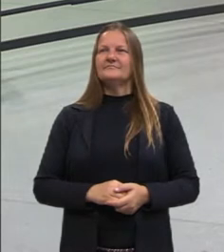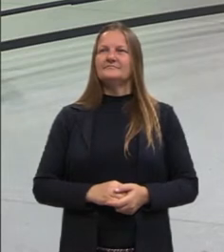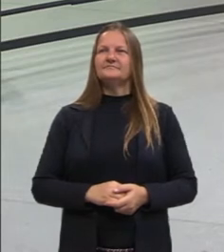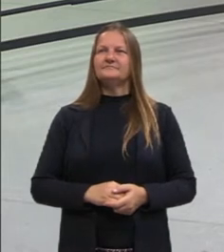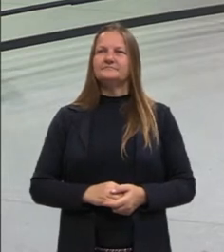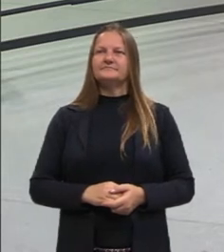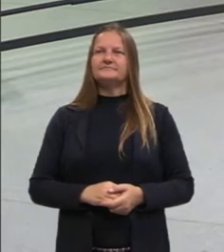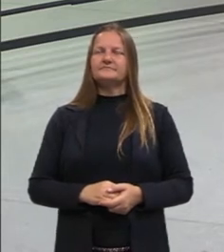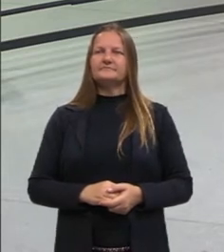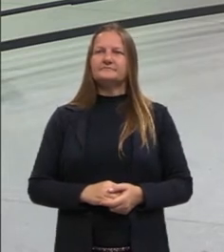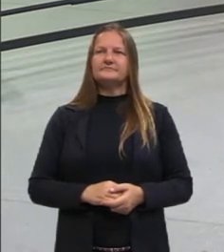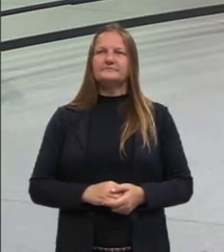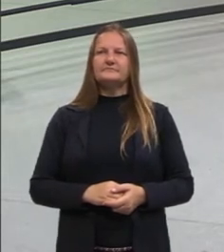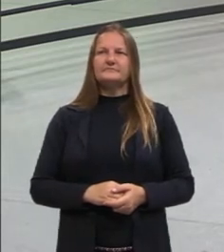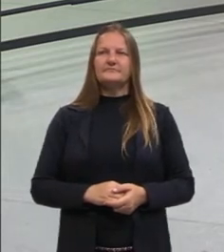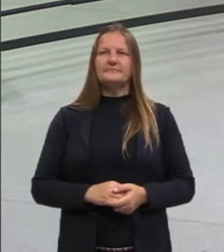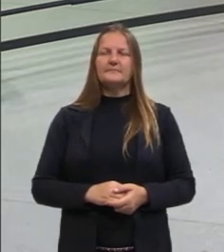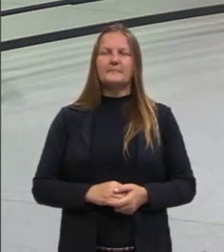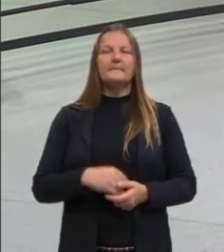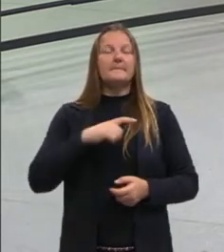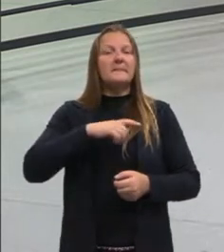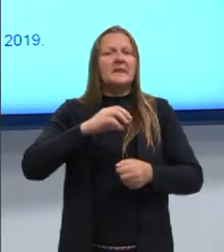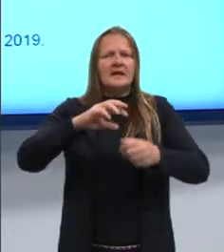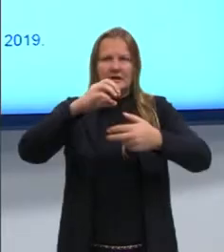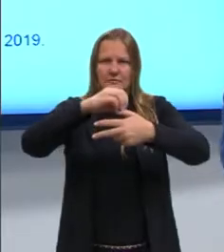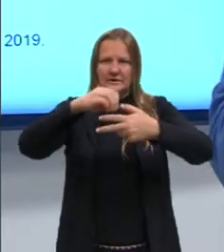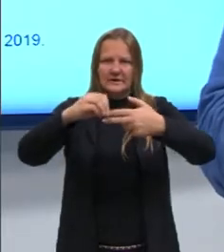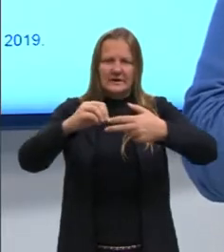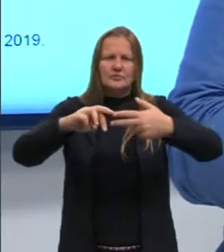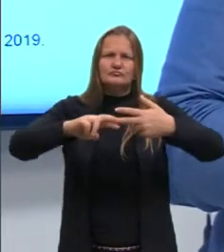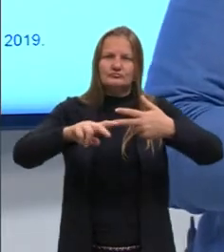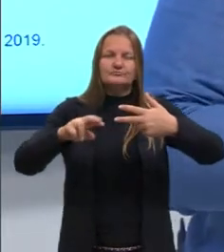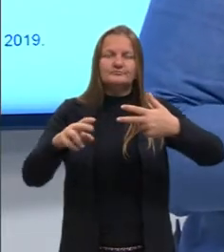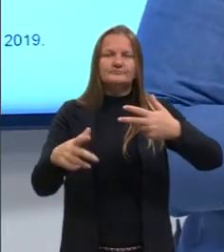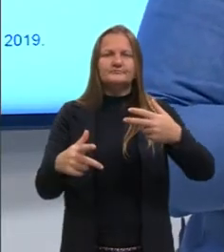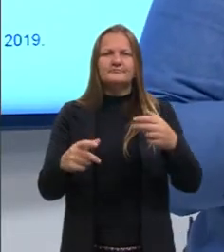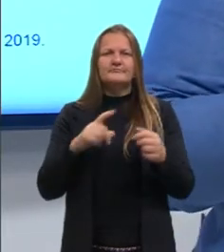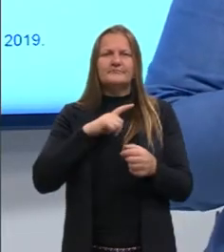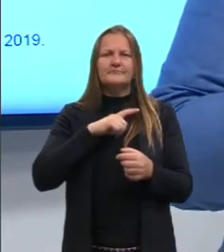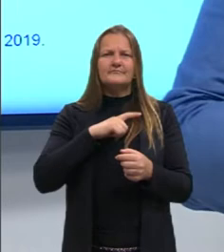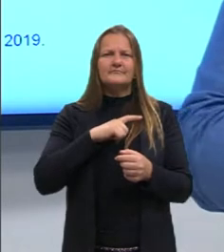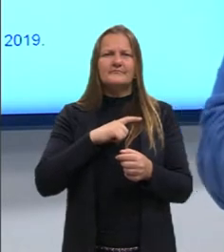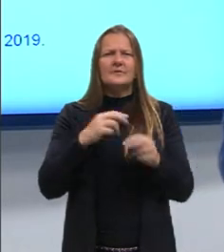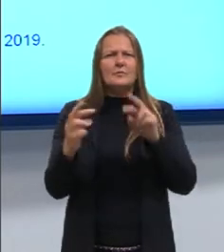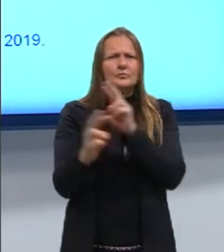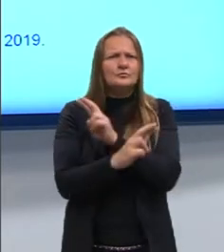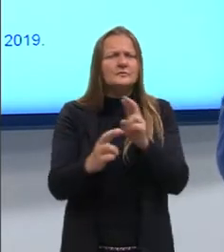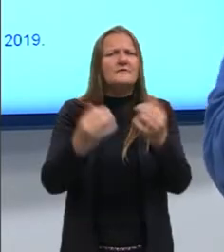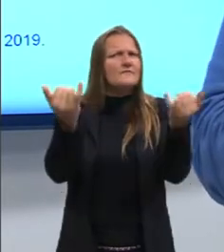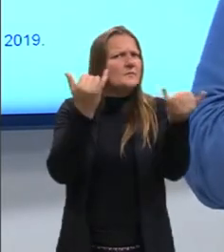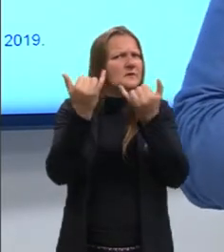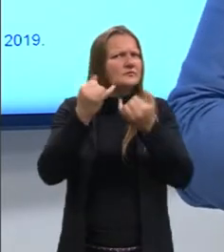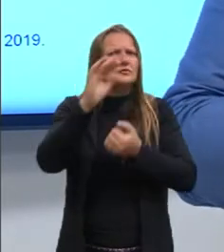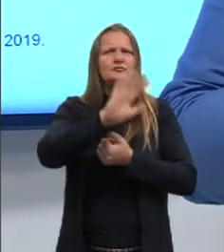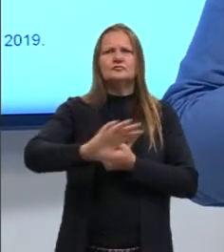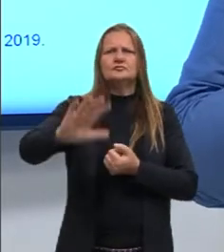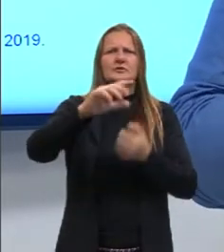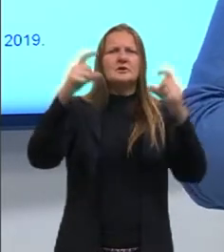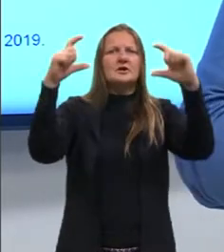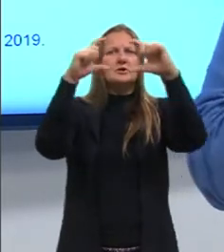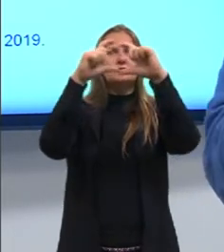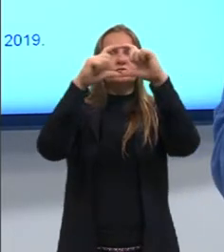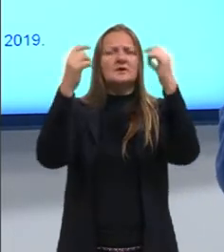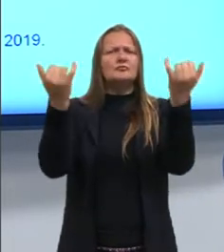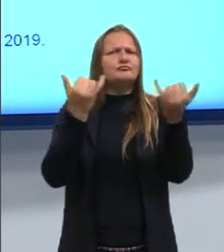trabalha com muitas questões do Enem, né? Que são enunciados, que envolvem muitas informações, enunciados que a gente